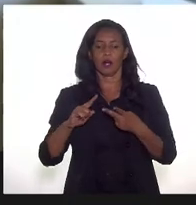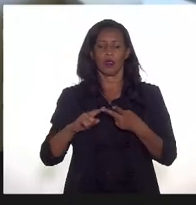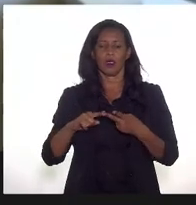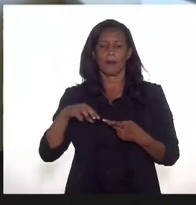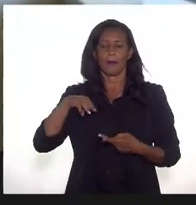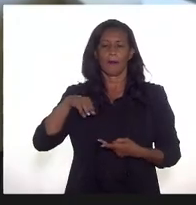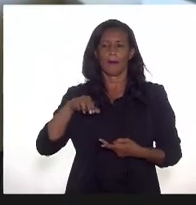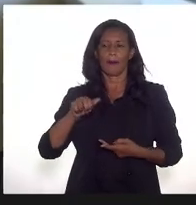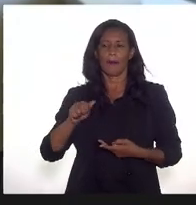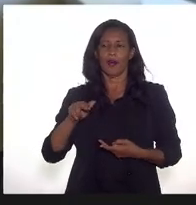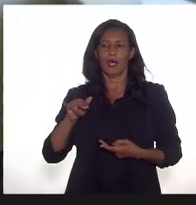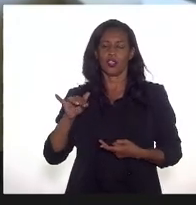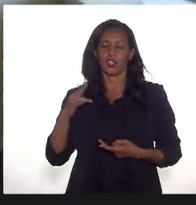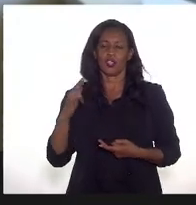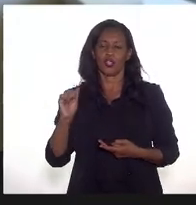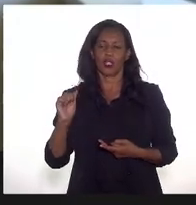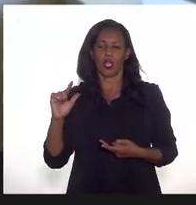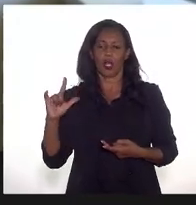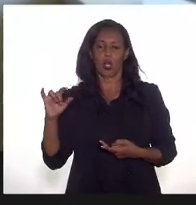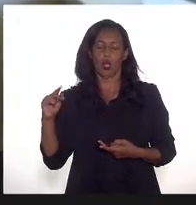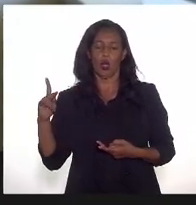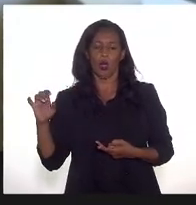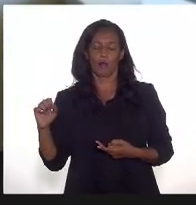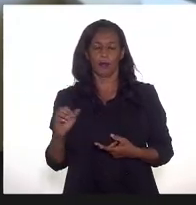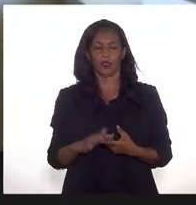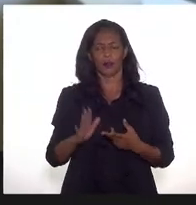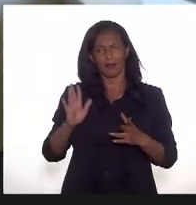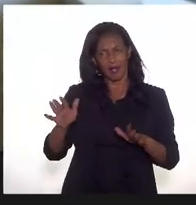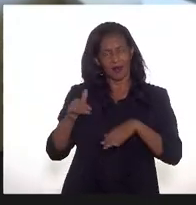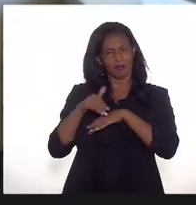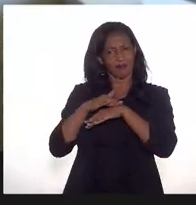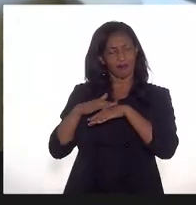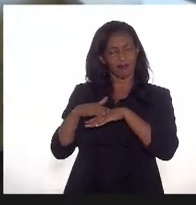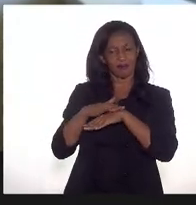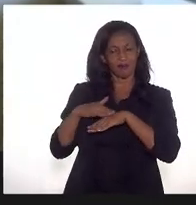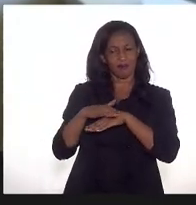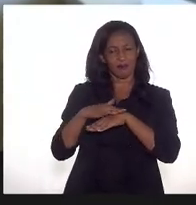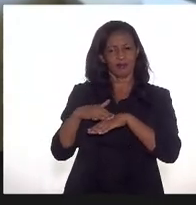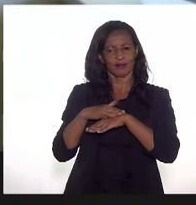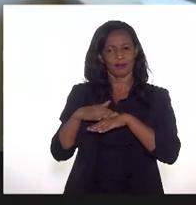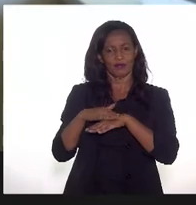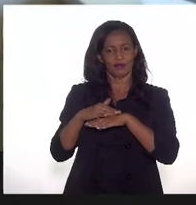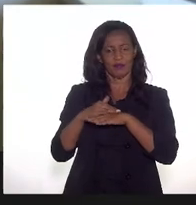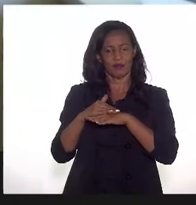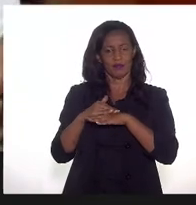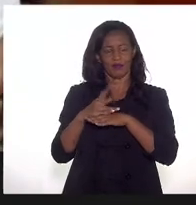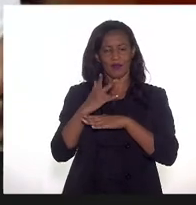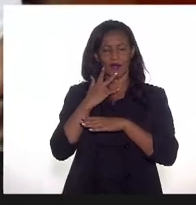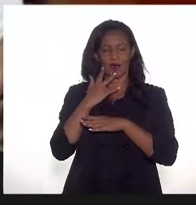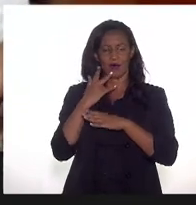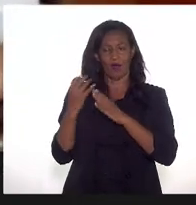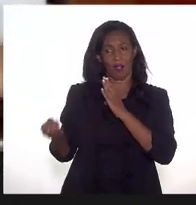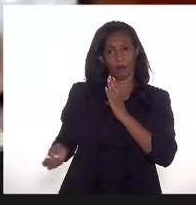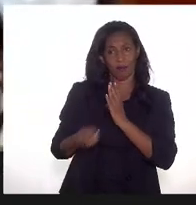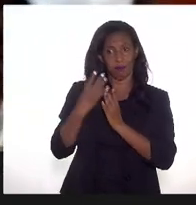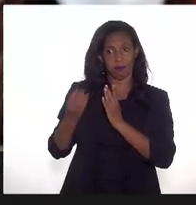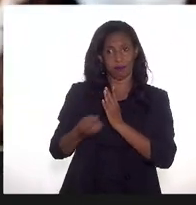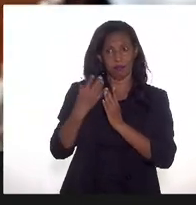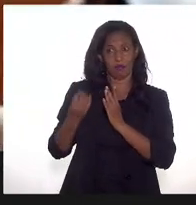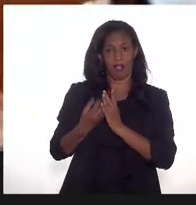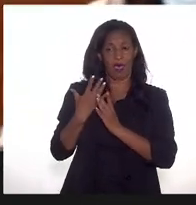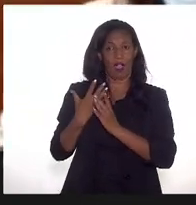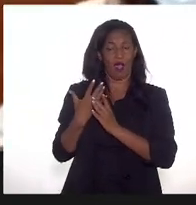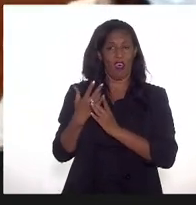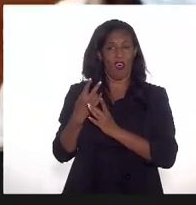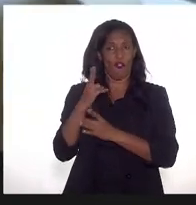para falarem especificamente em relação à questão dos altos volumes da rejeição e